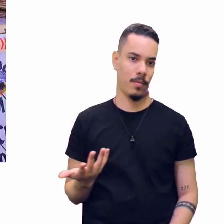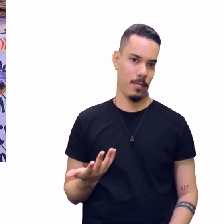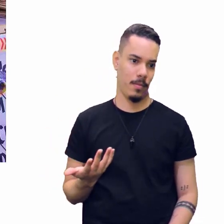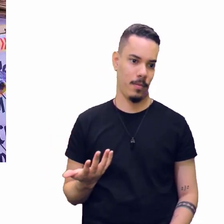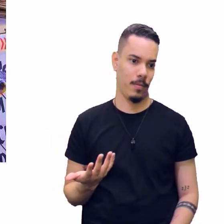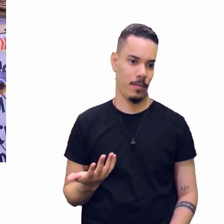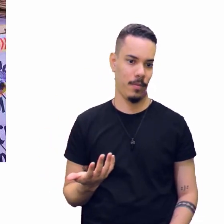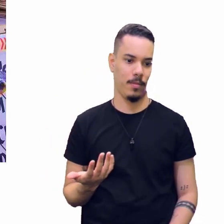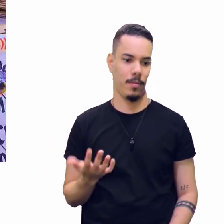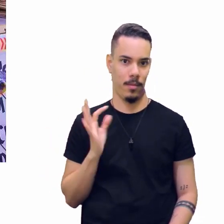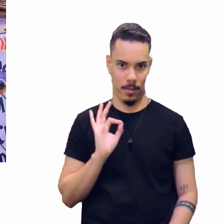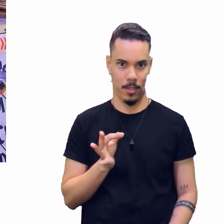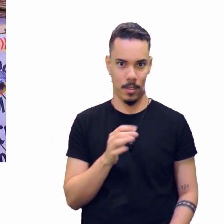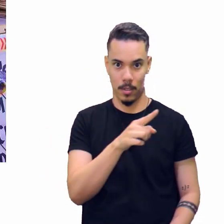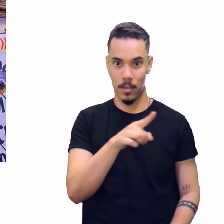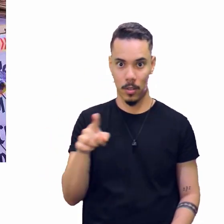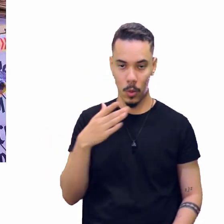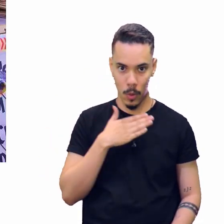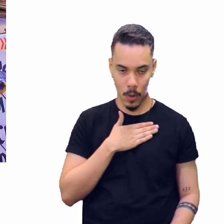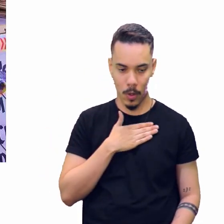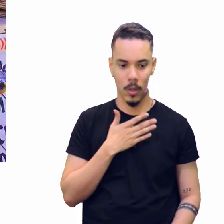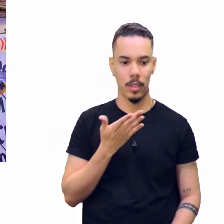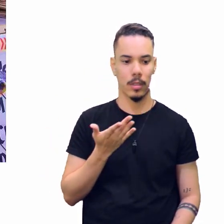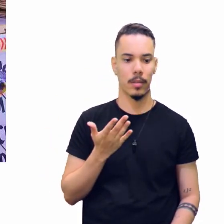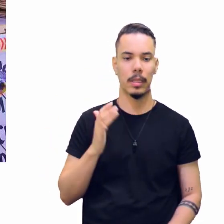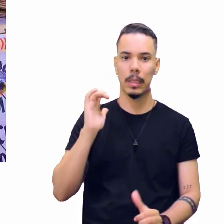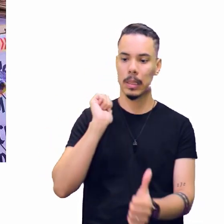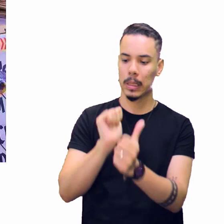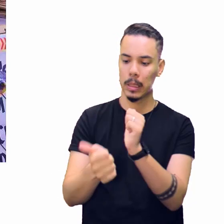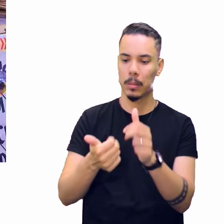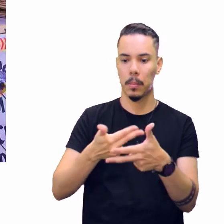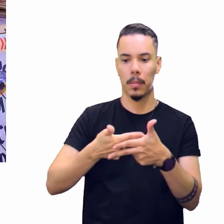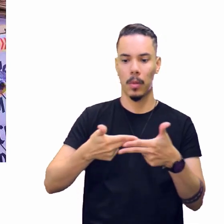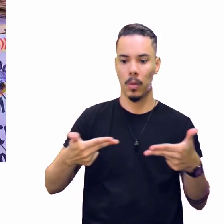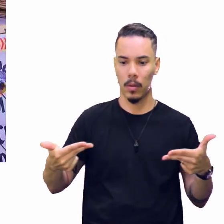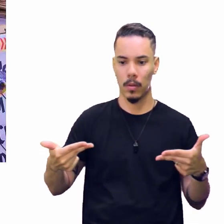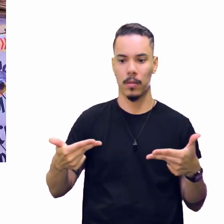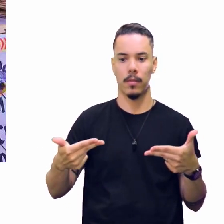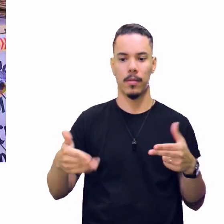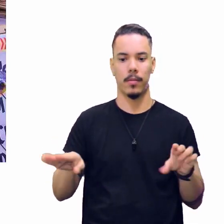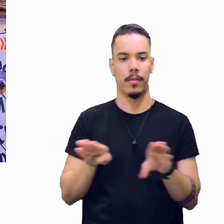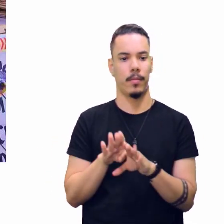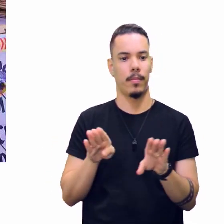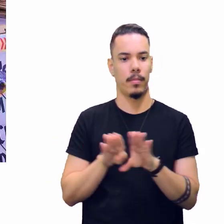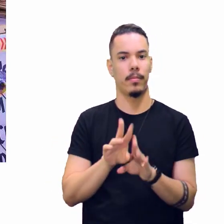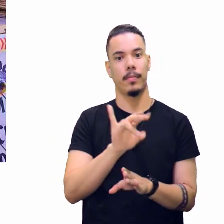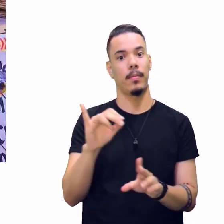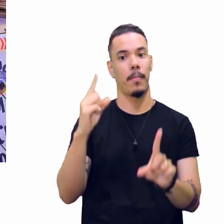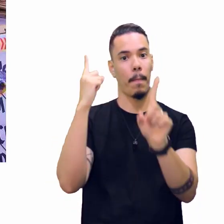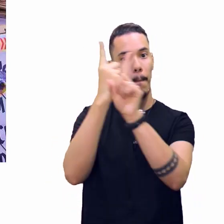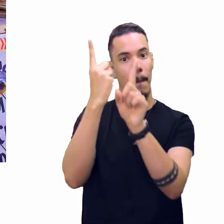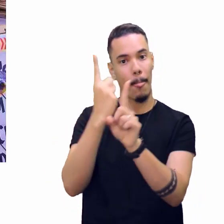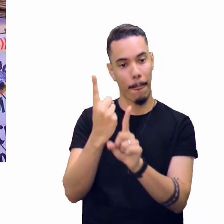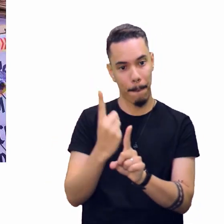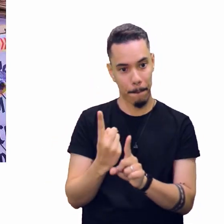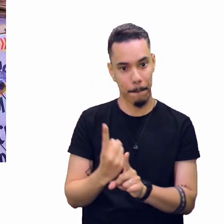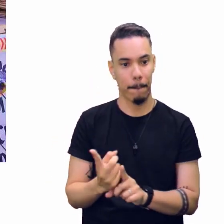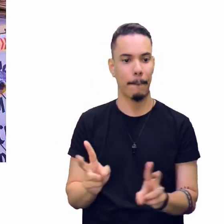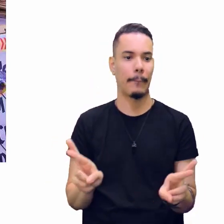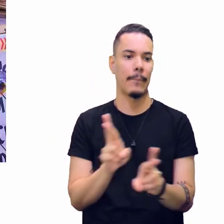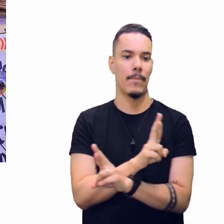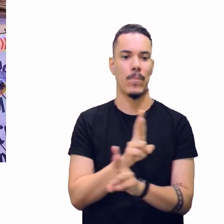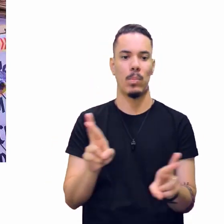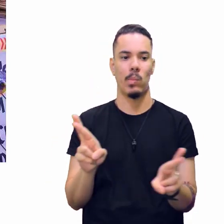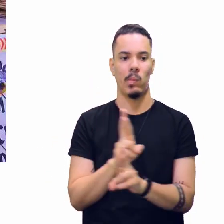conteúdo. Esporte, claro que você vai encontrar reportagem relacionada